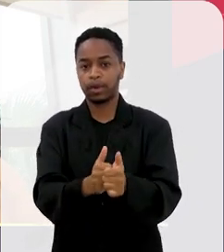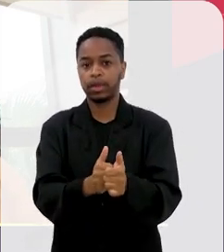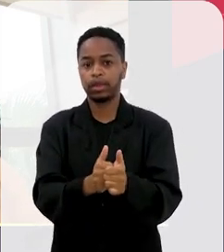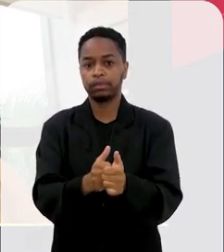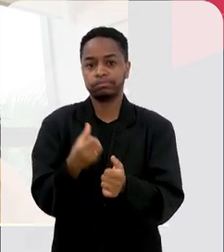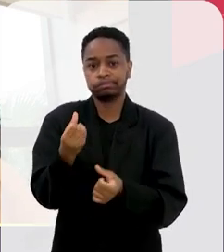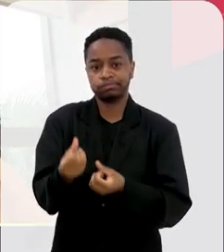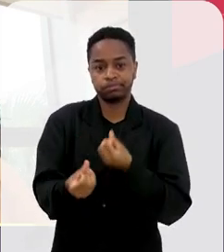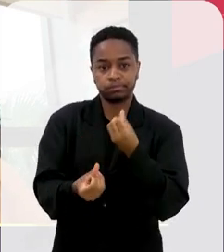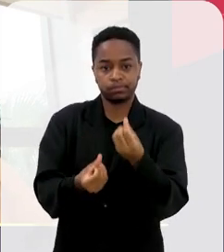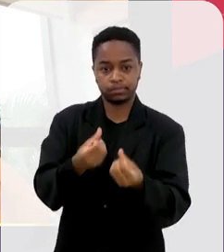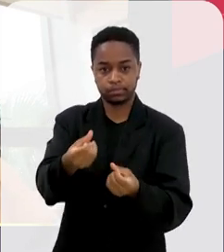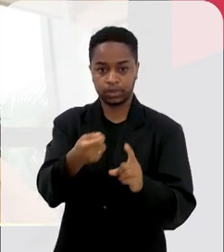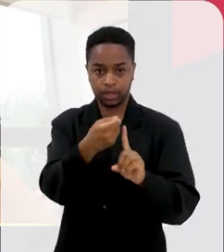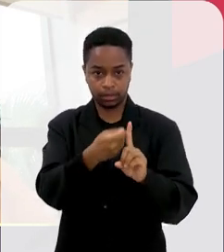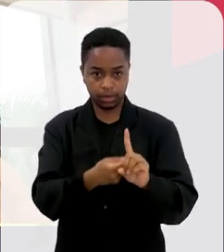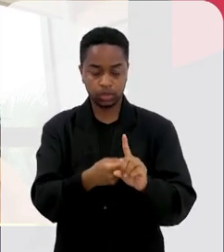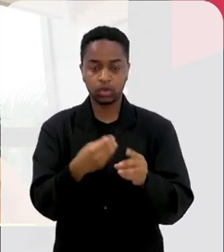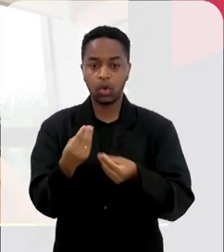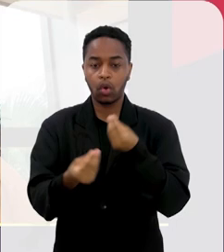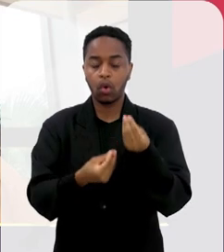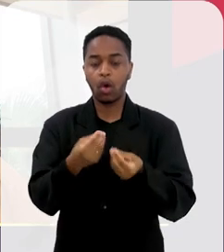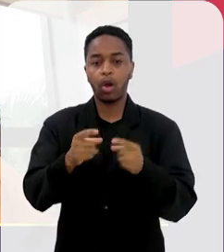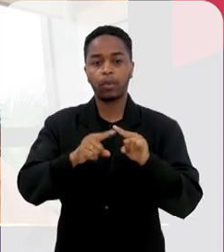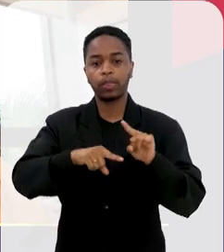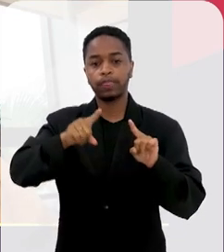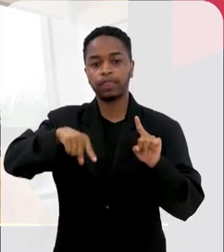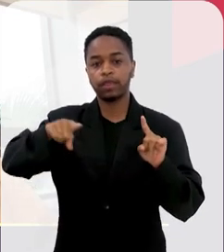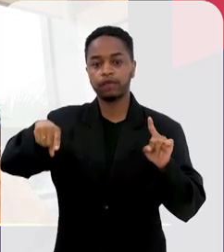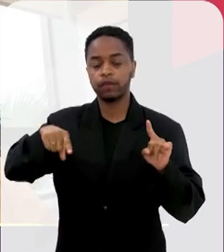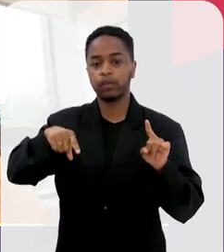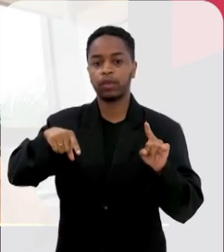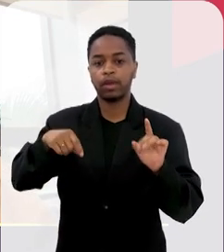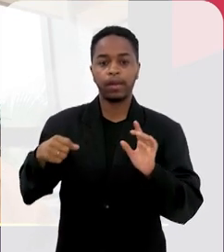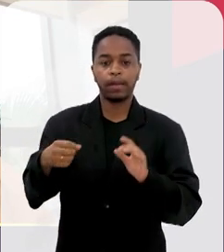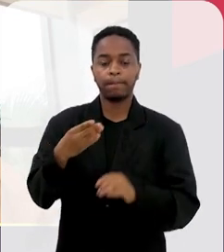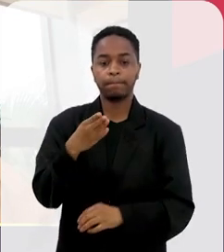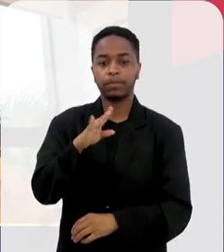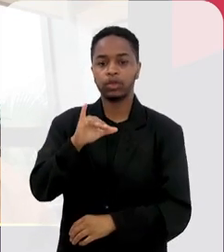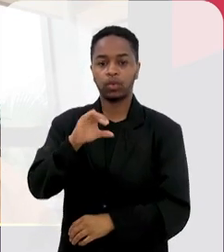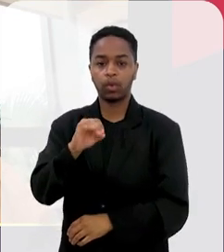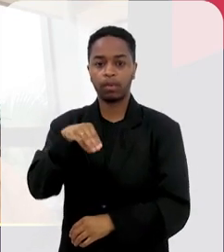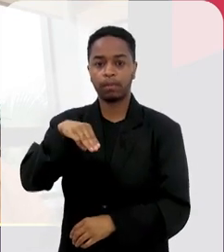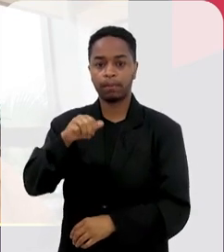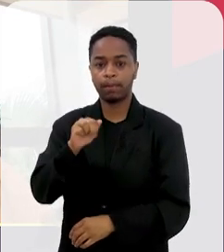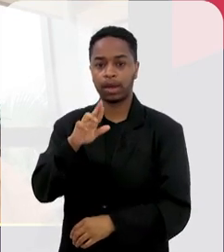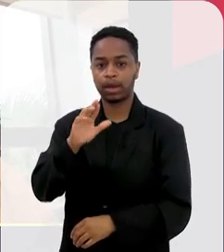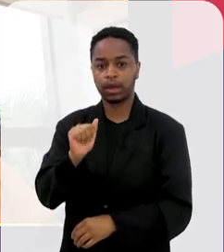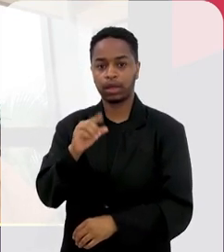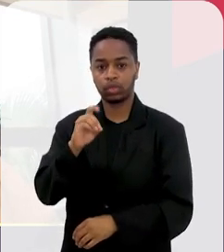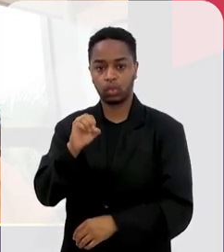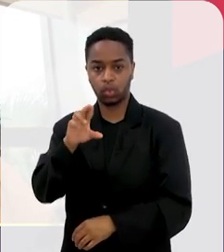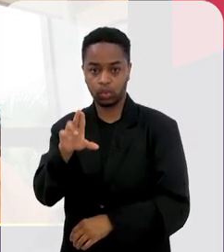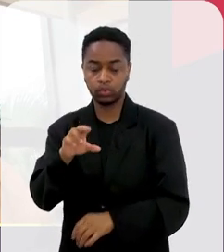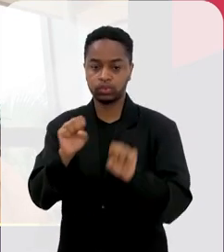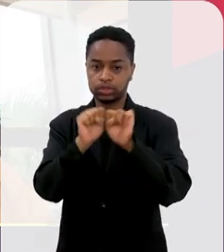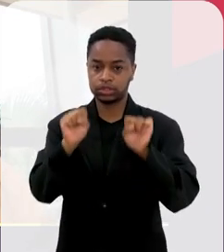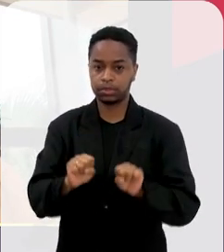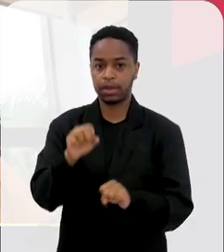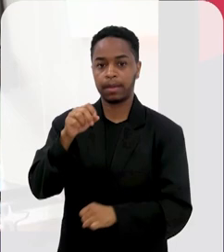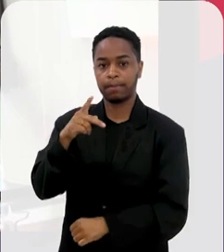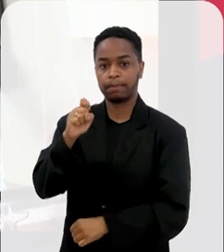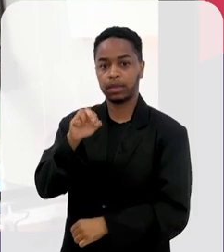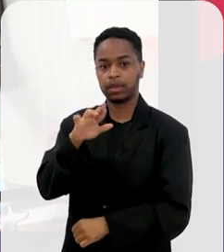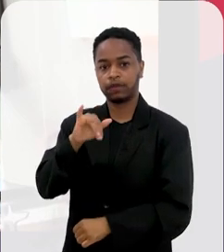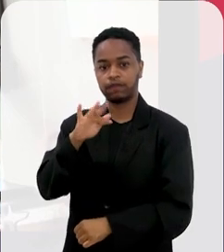acompanhando também a cada seis meses os níveis de biomarcadores de neurodegeneração no sangue periférico.